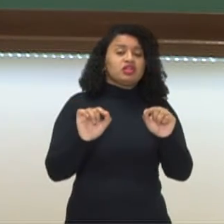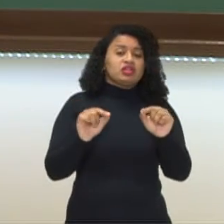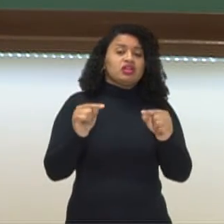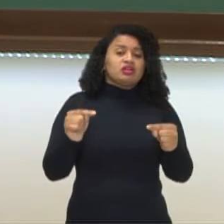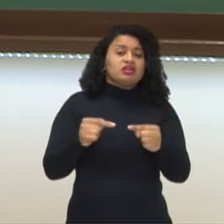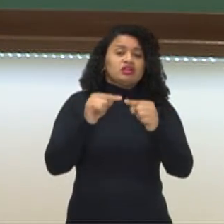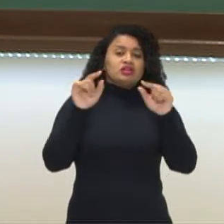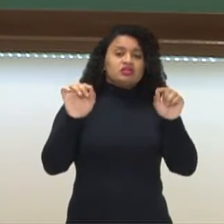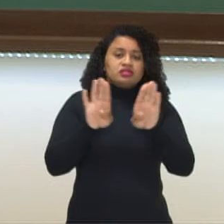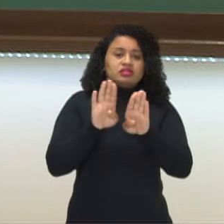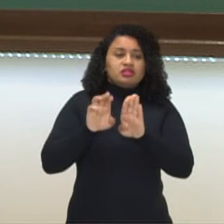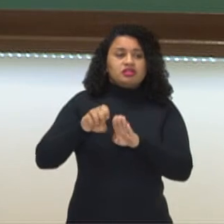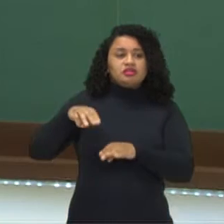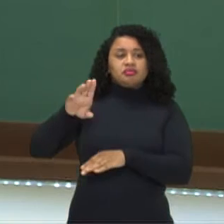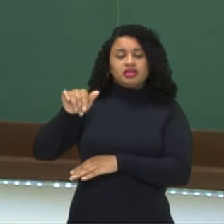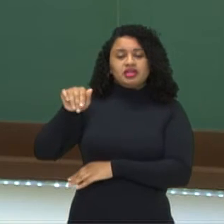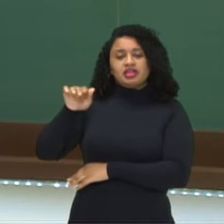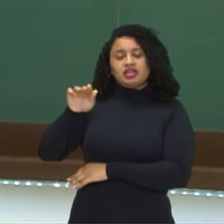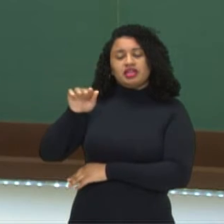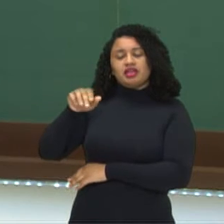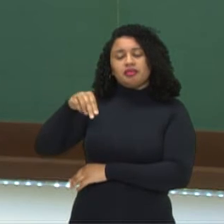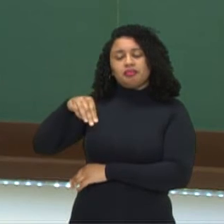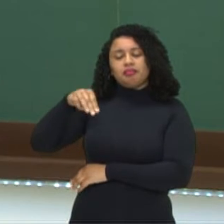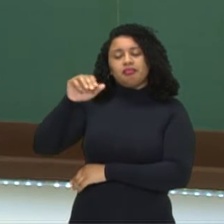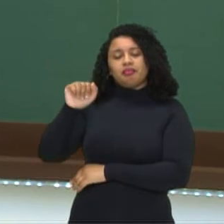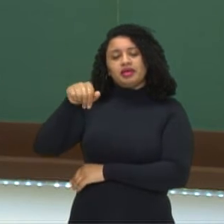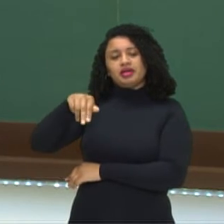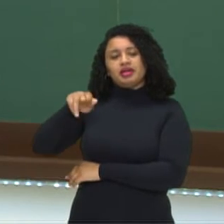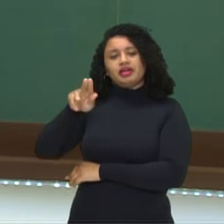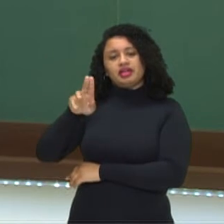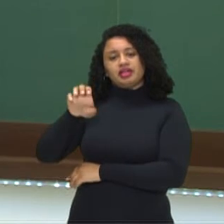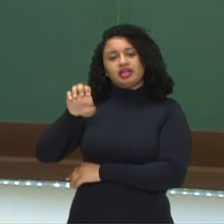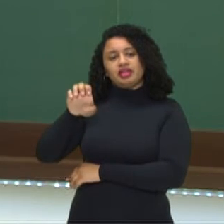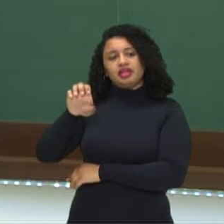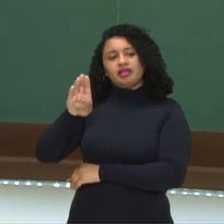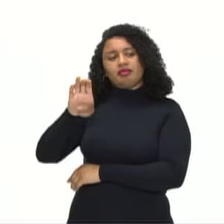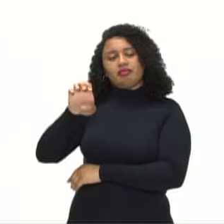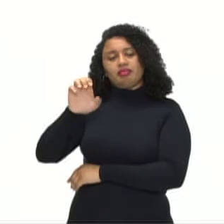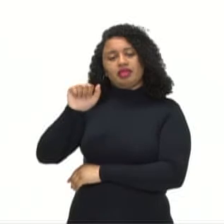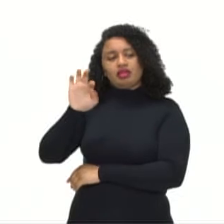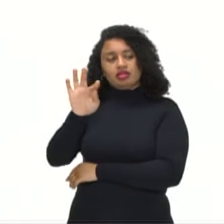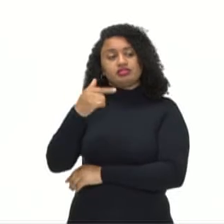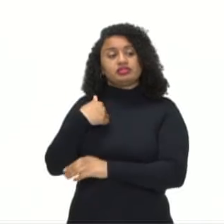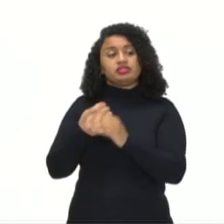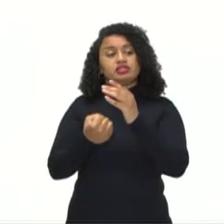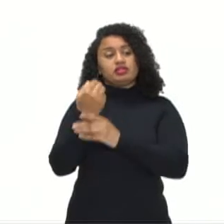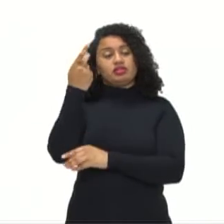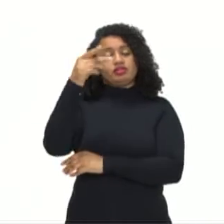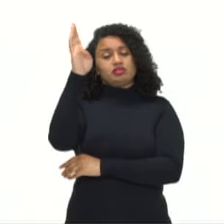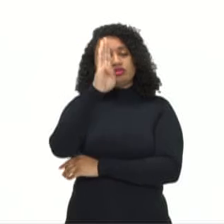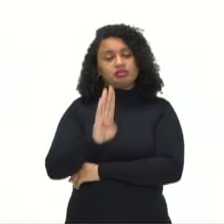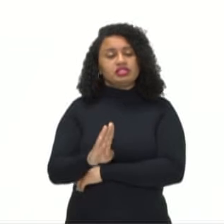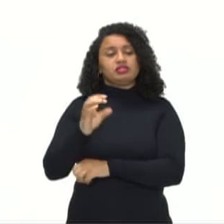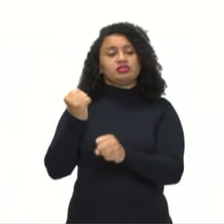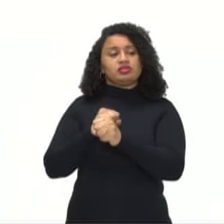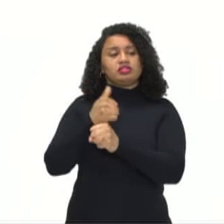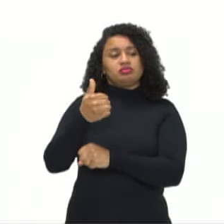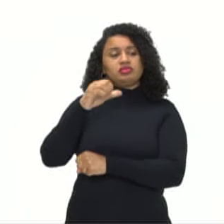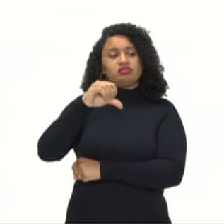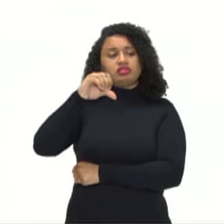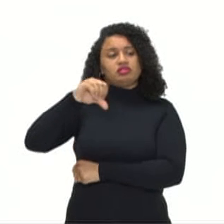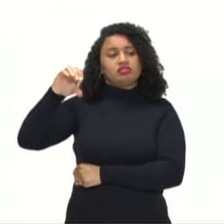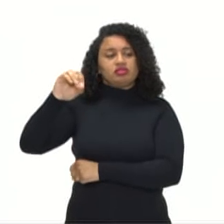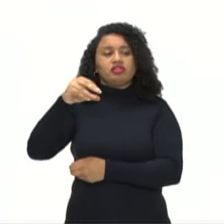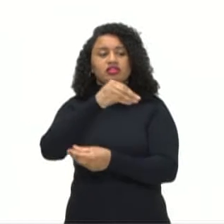Sainz criou. Então, o Manguebit surgiu, né, no Brasil na década de 1990. Mescla elementos